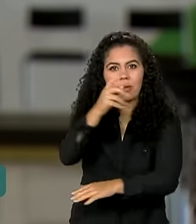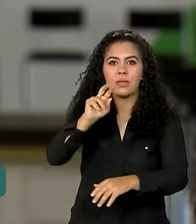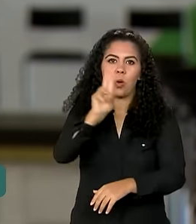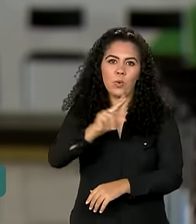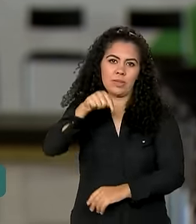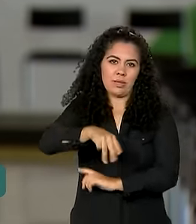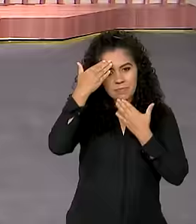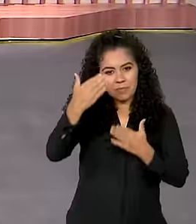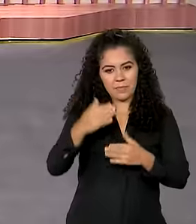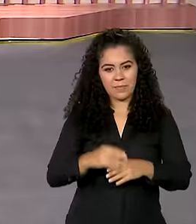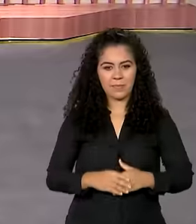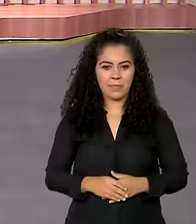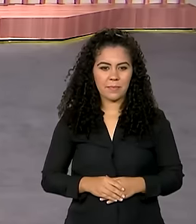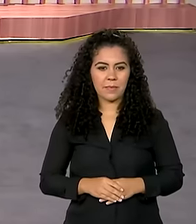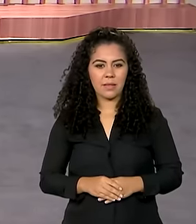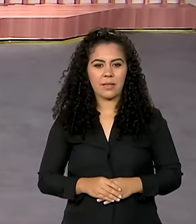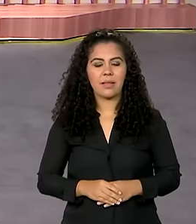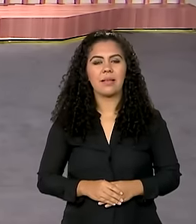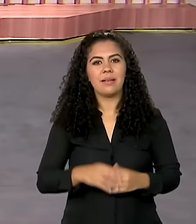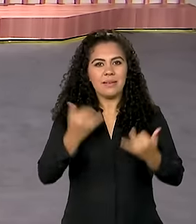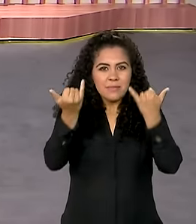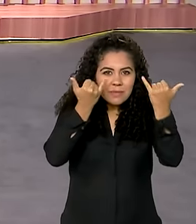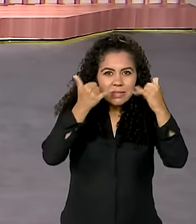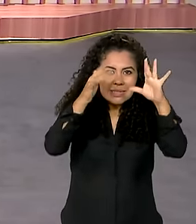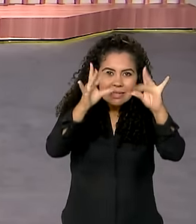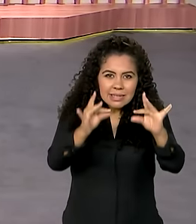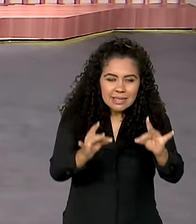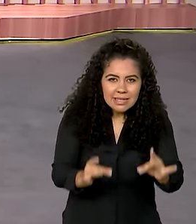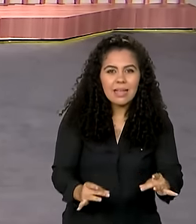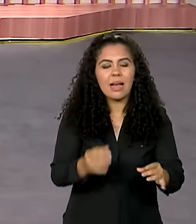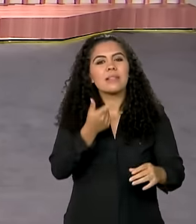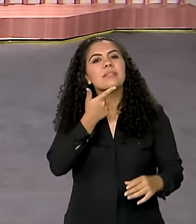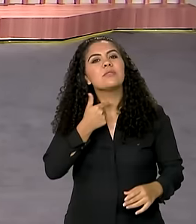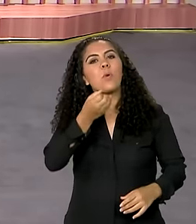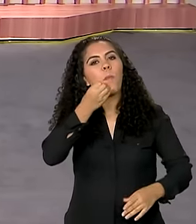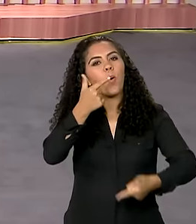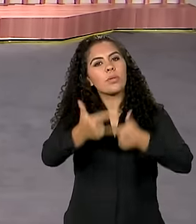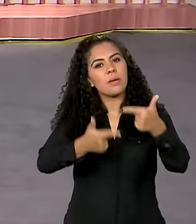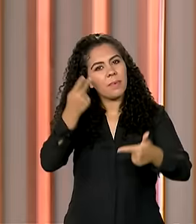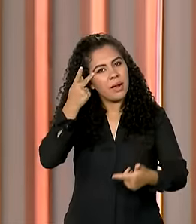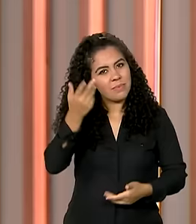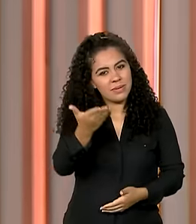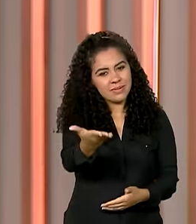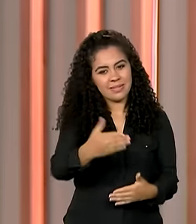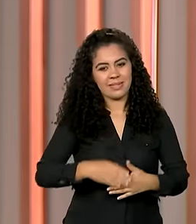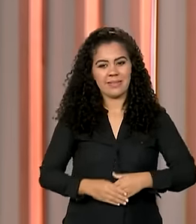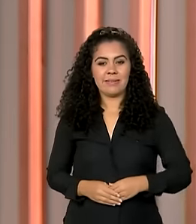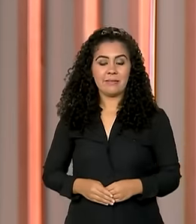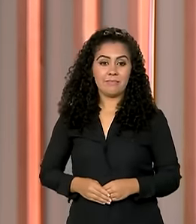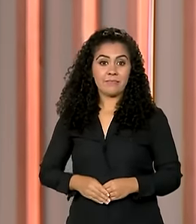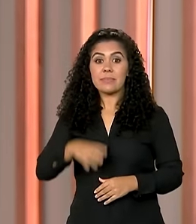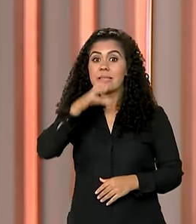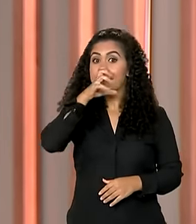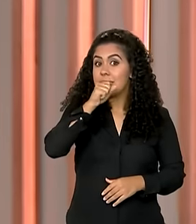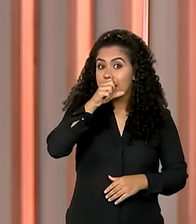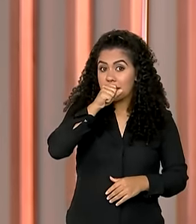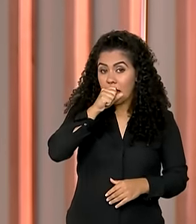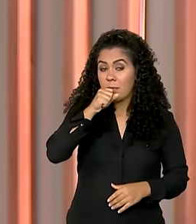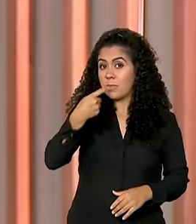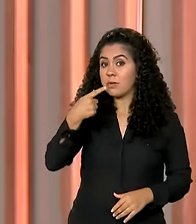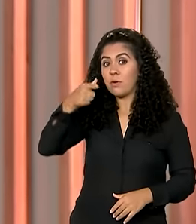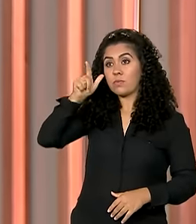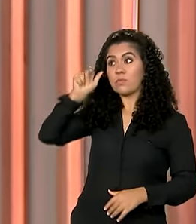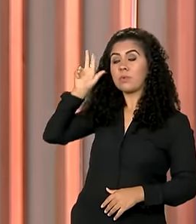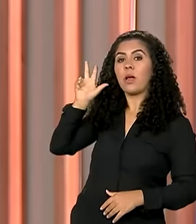É isso, Vanessa. Ok, Jéssica. Obrigada pelas informações. Bom trabalho para você aí. E no sábado, o presidente Lula